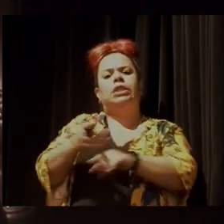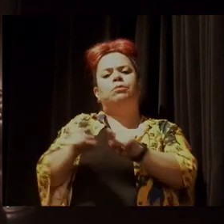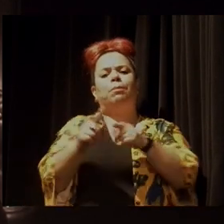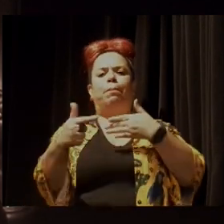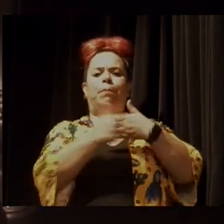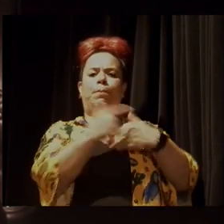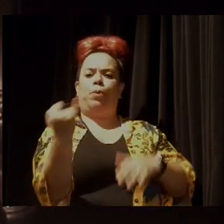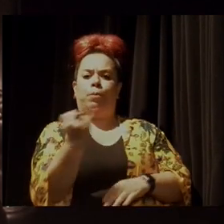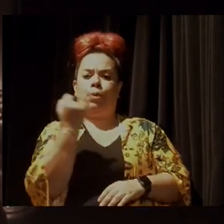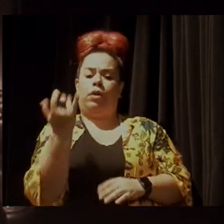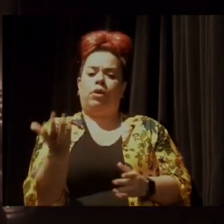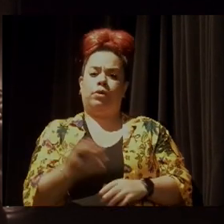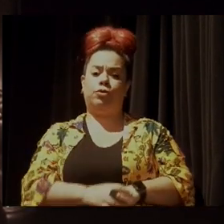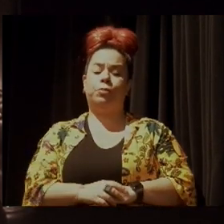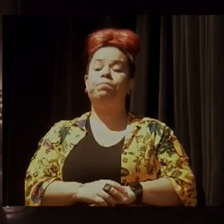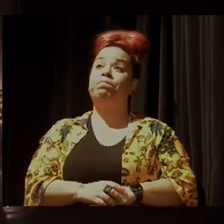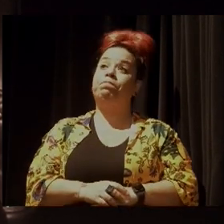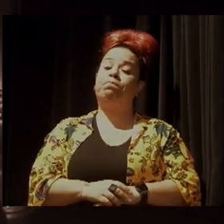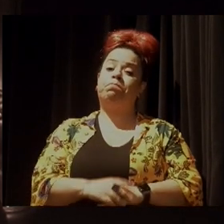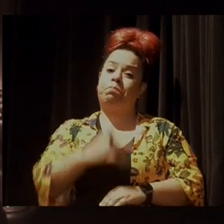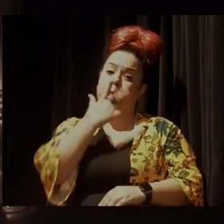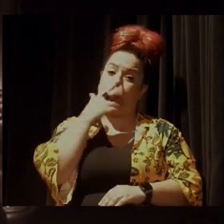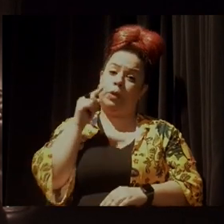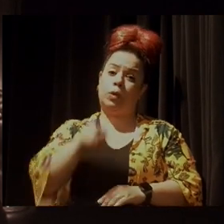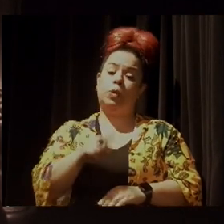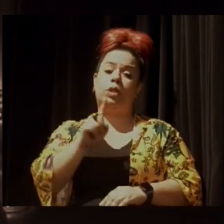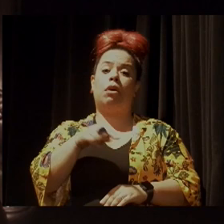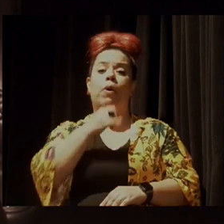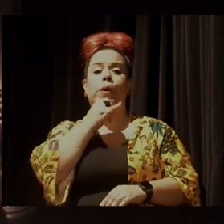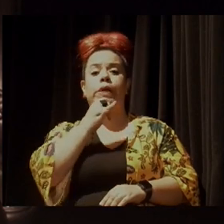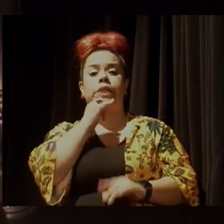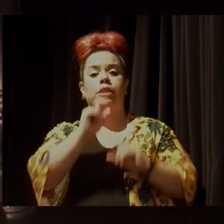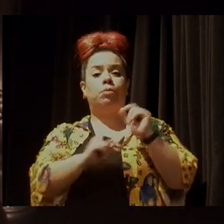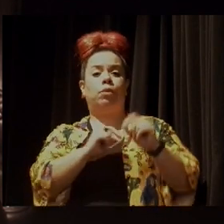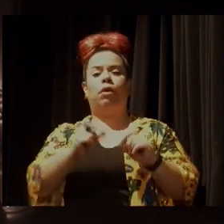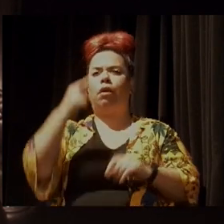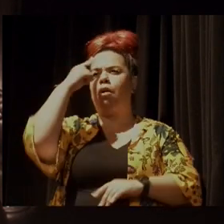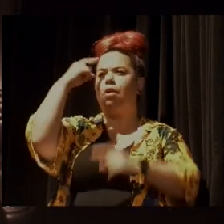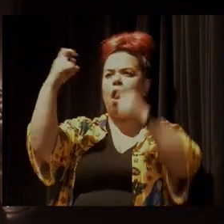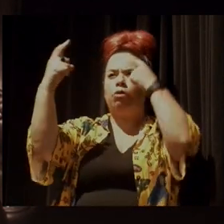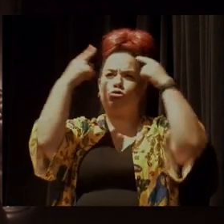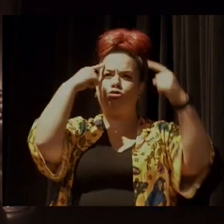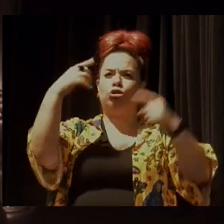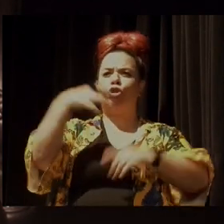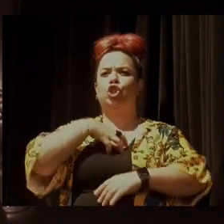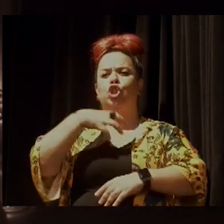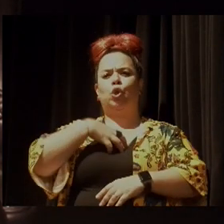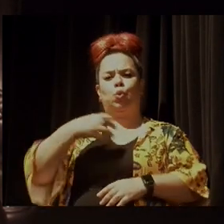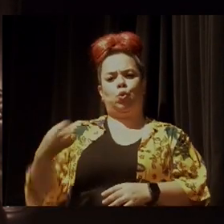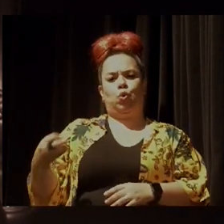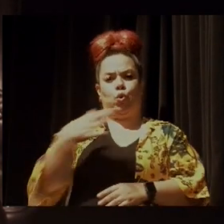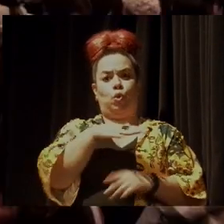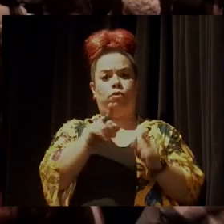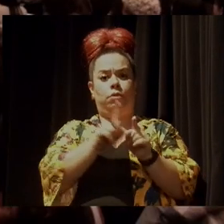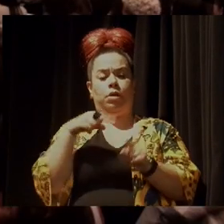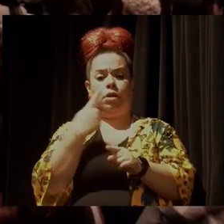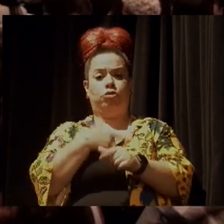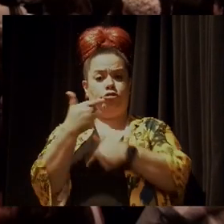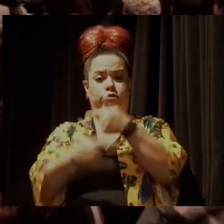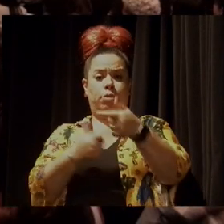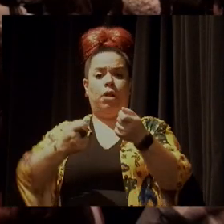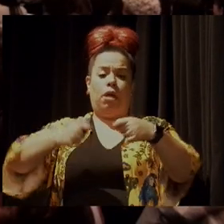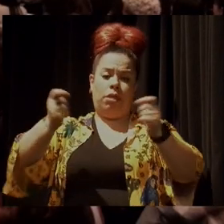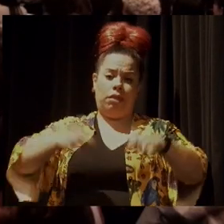exemplo de criatividade, de criar novos formatos para que a gente possa trabalhar, cada um